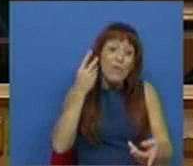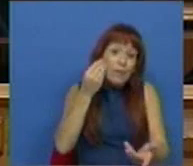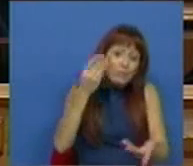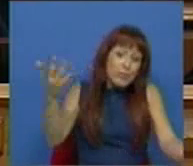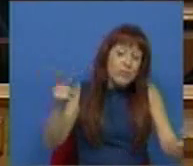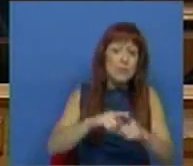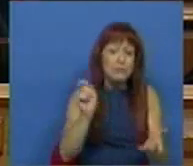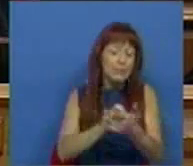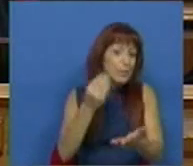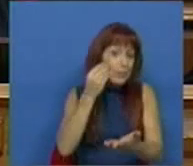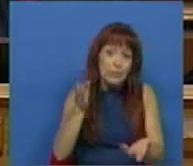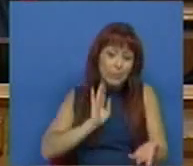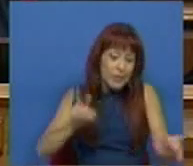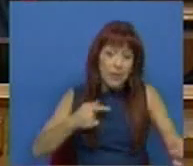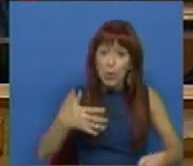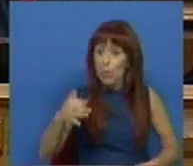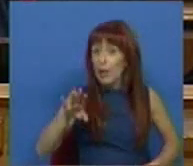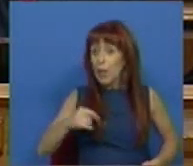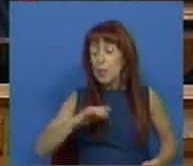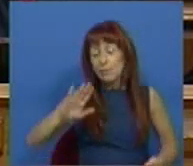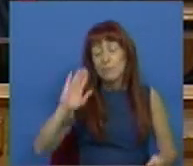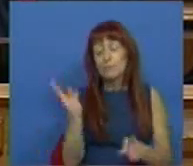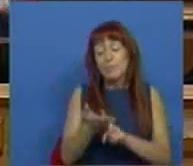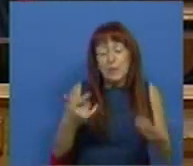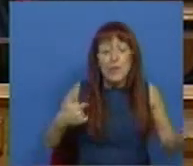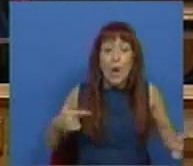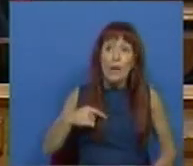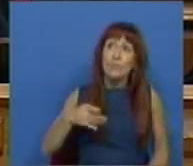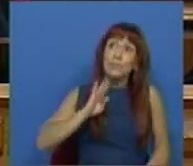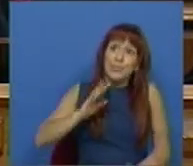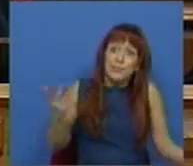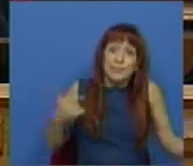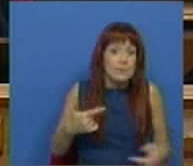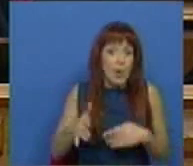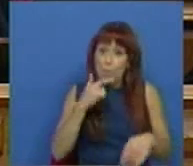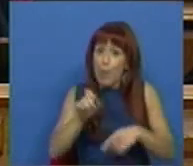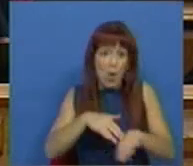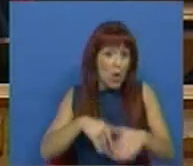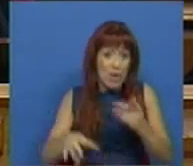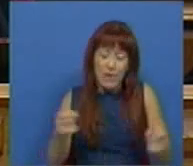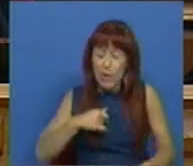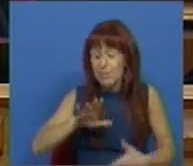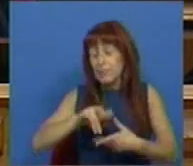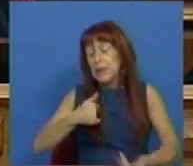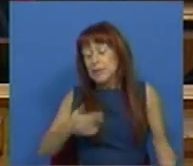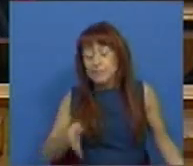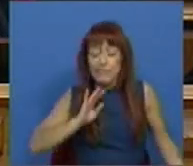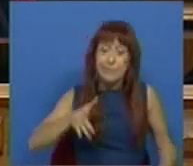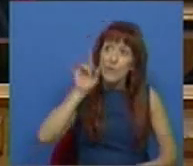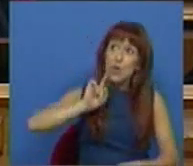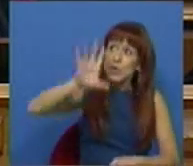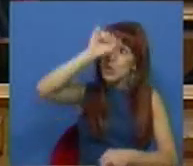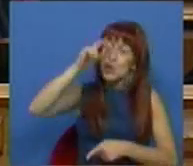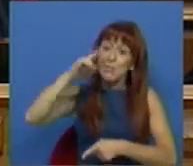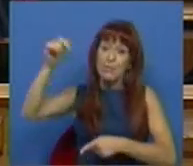o destino está marcado, o Partido Socialista está condenado à fatalidade, não há nada a fazer, é uma chatice a Sra. Merkel e os